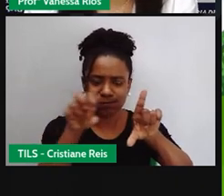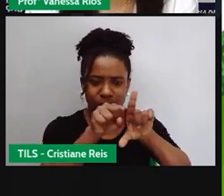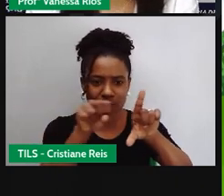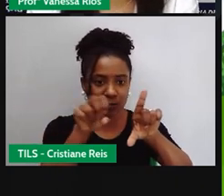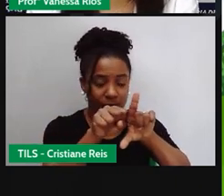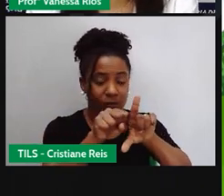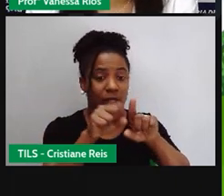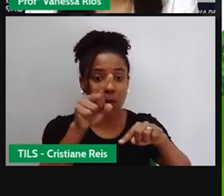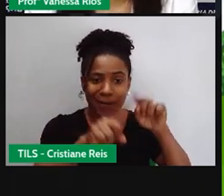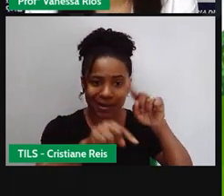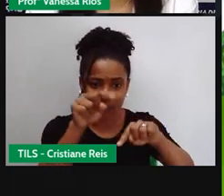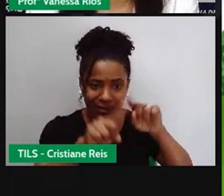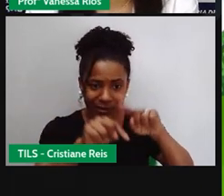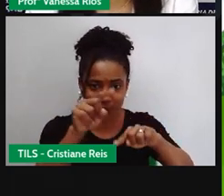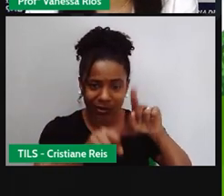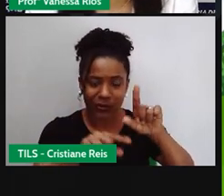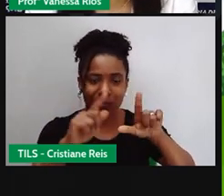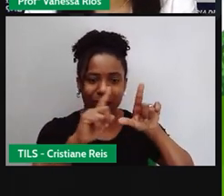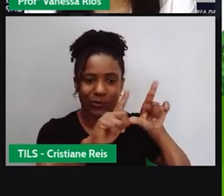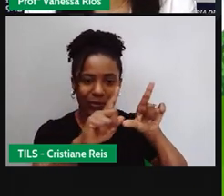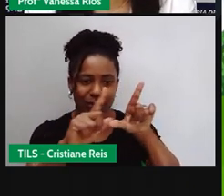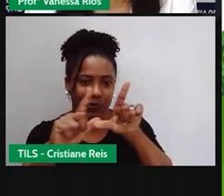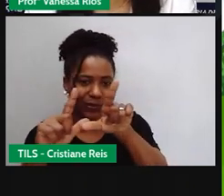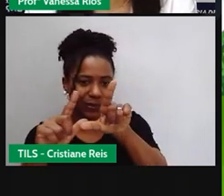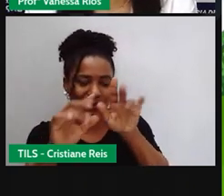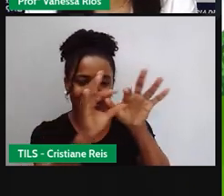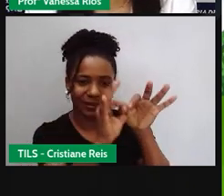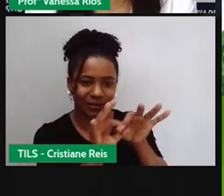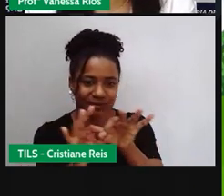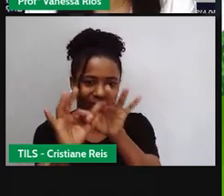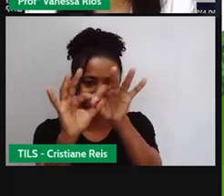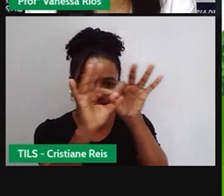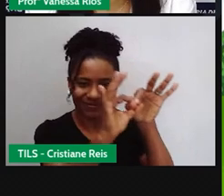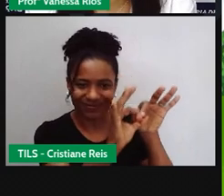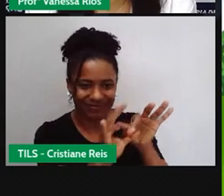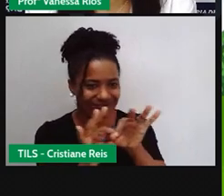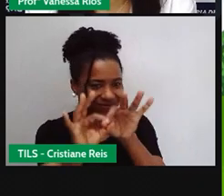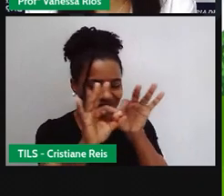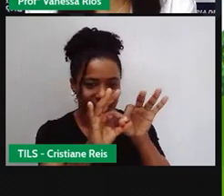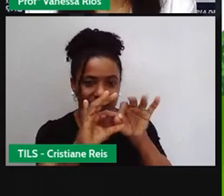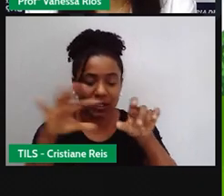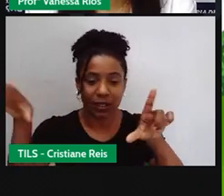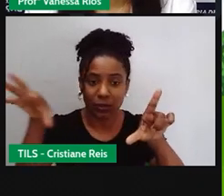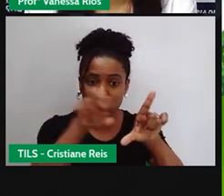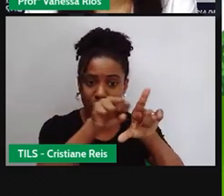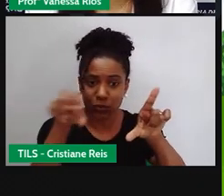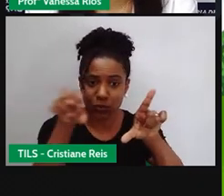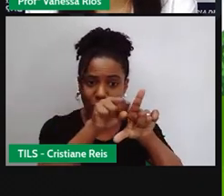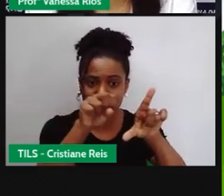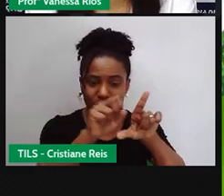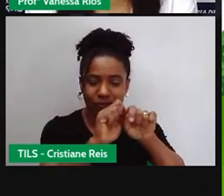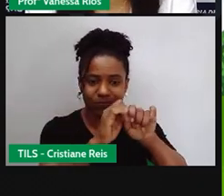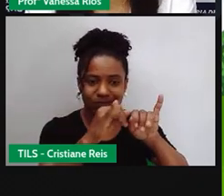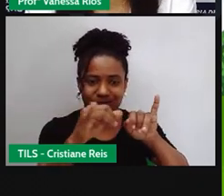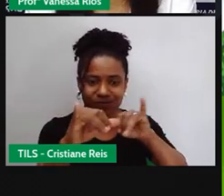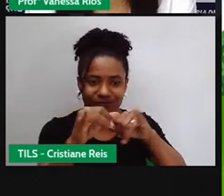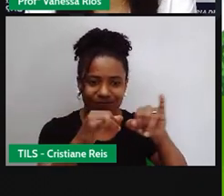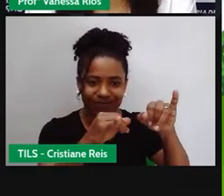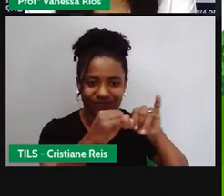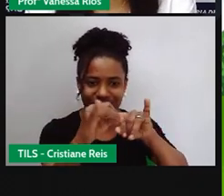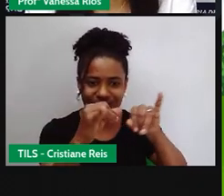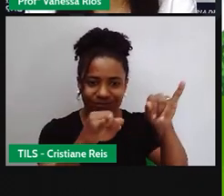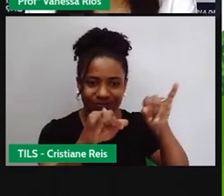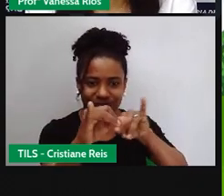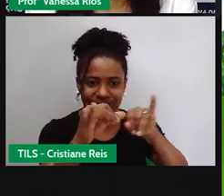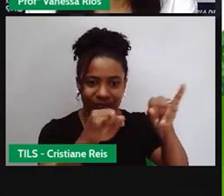apropriado, essa conversão é realizada pelas chamadas células fotovoltaicas, compostas por material